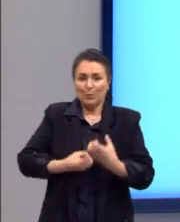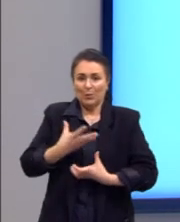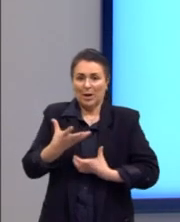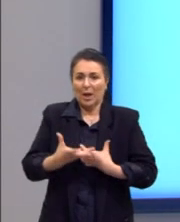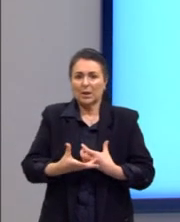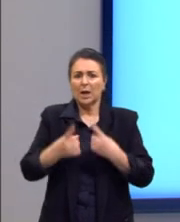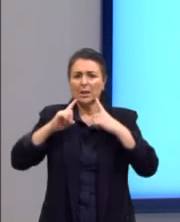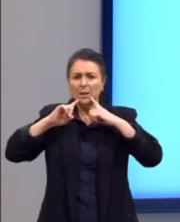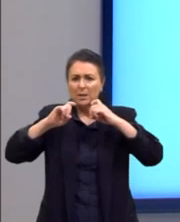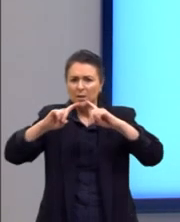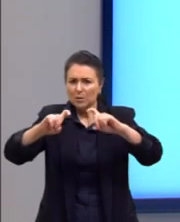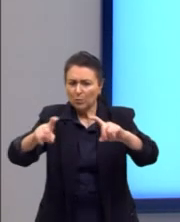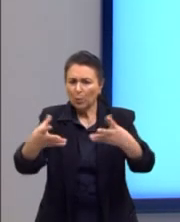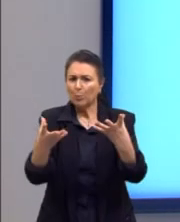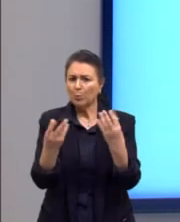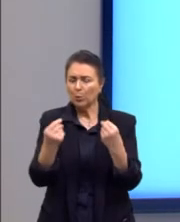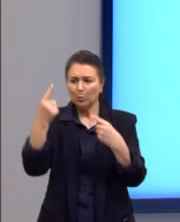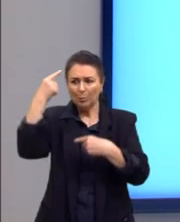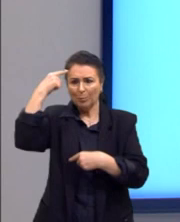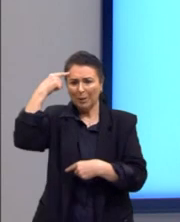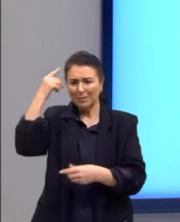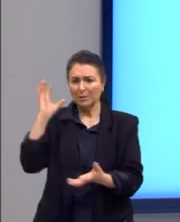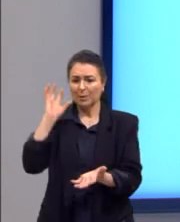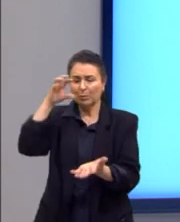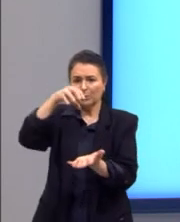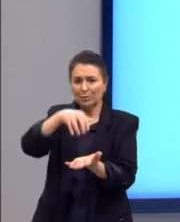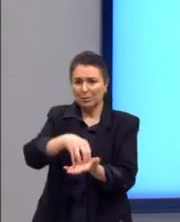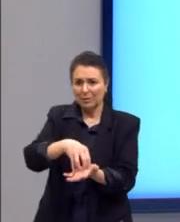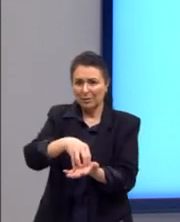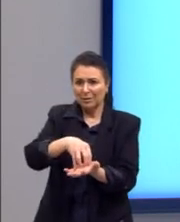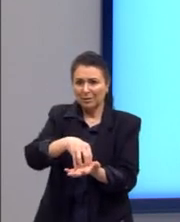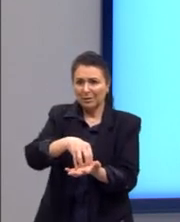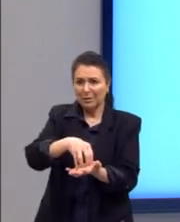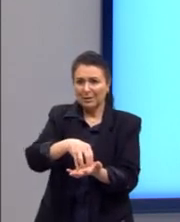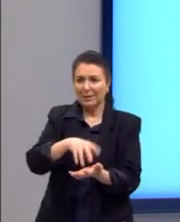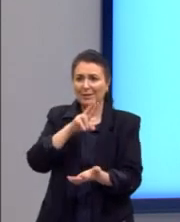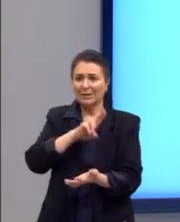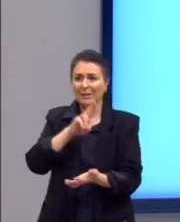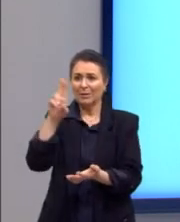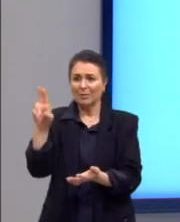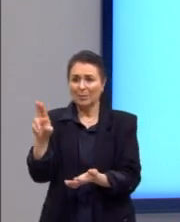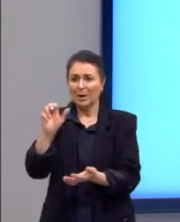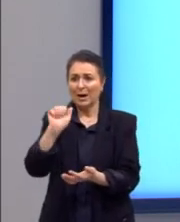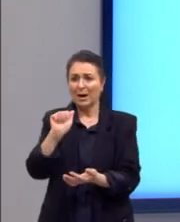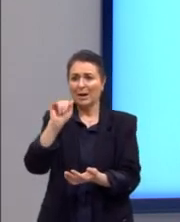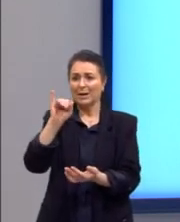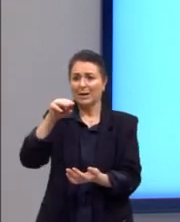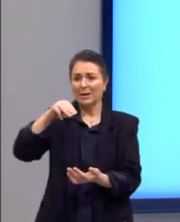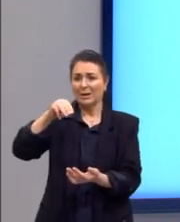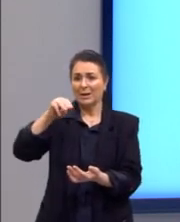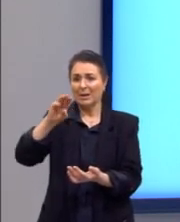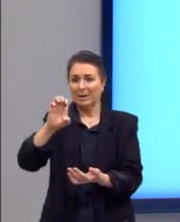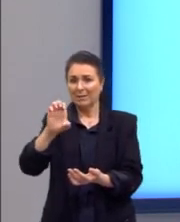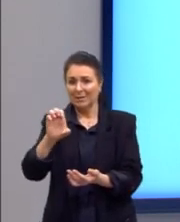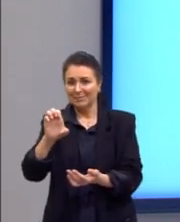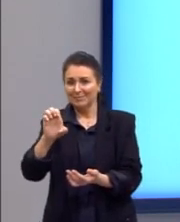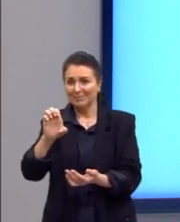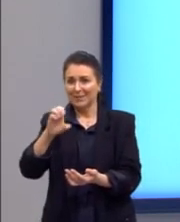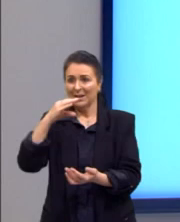criticou muito o pensamento colonial, que é Aimé Césaire. tem obras muito importantes criticando essa